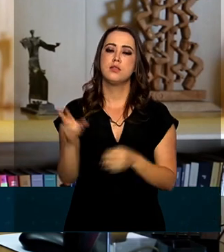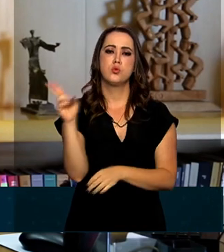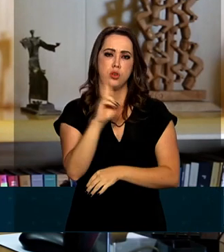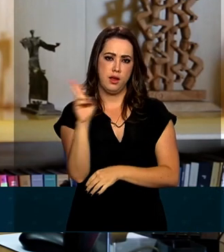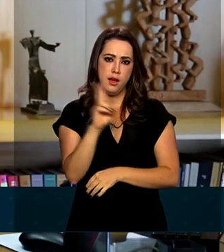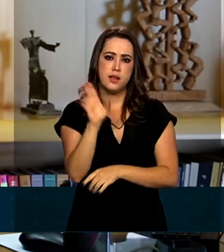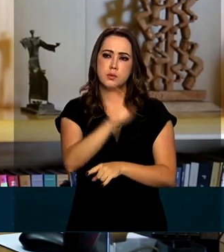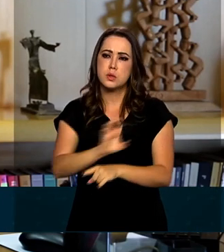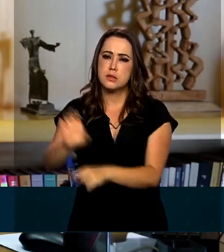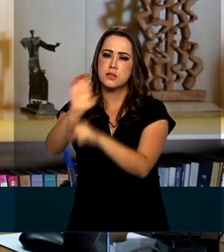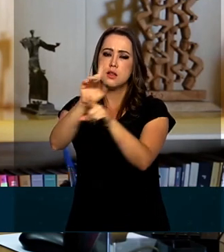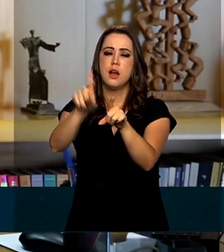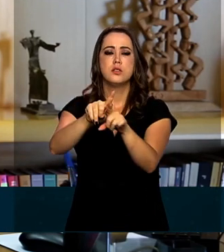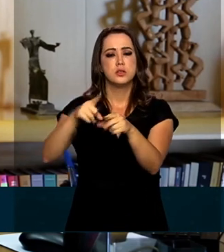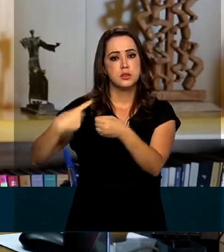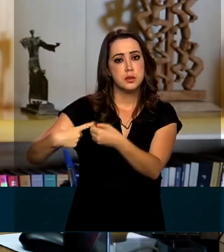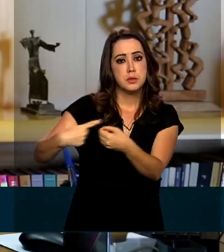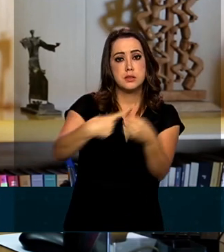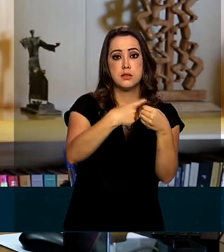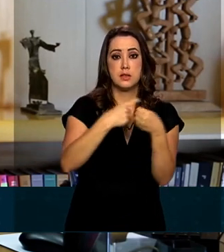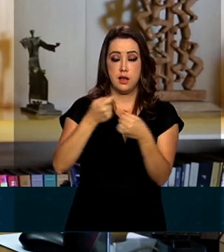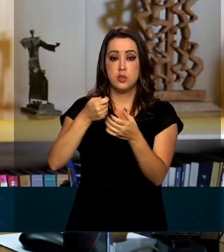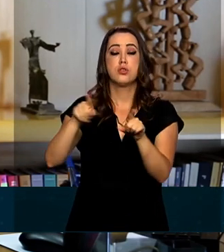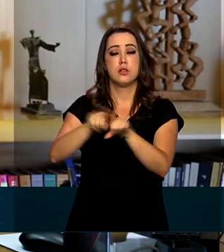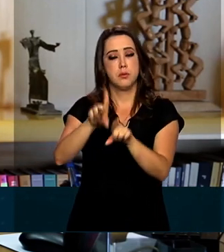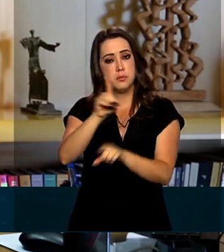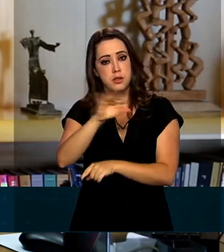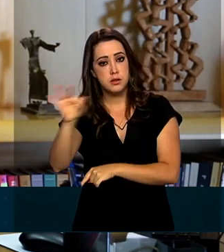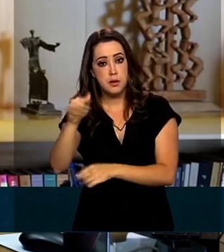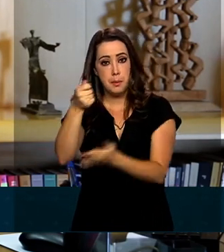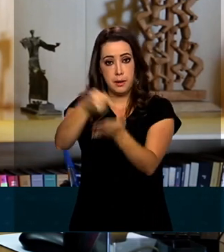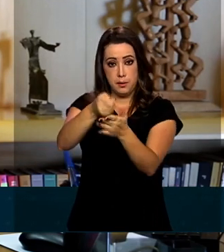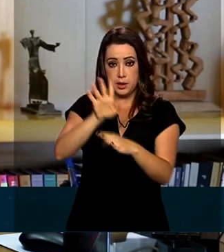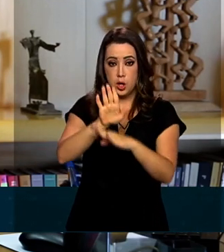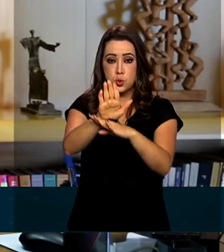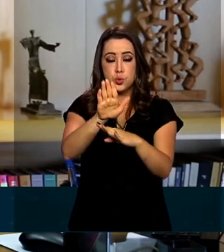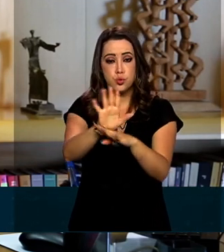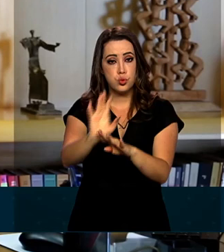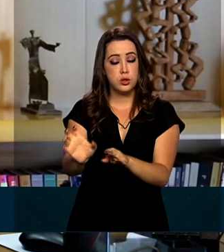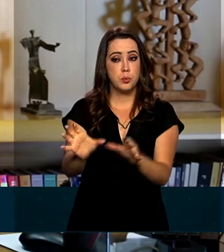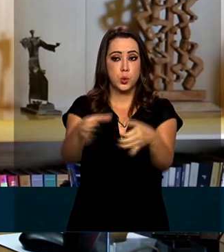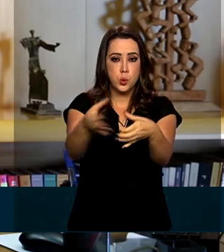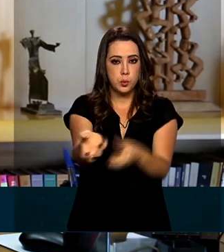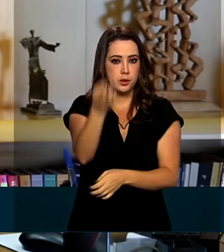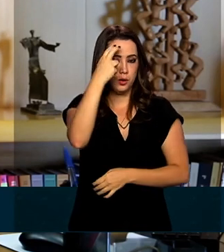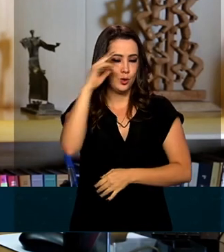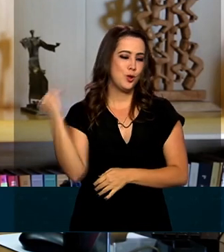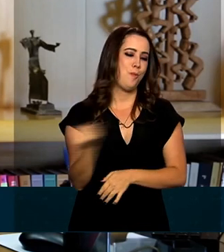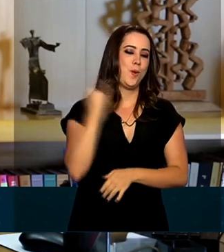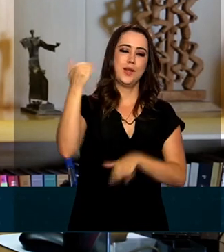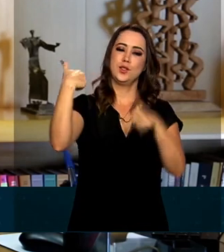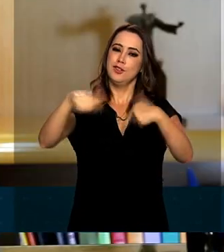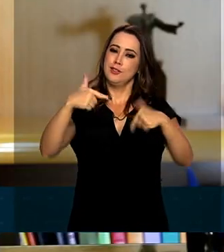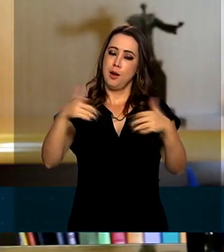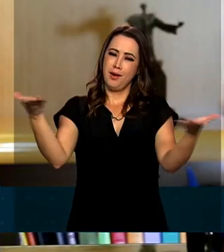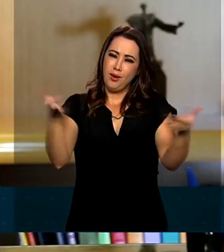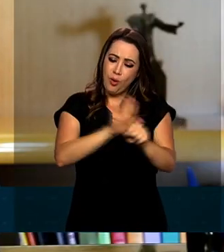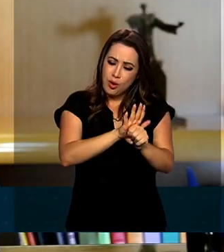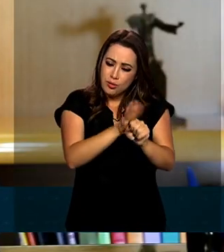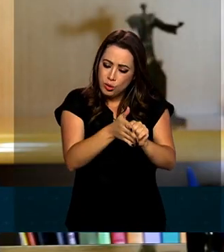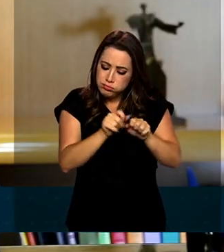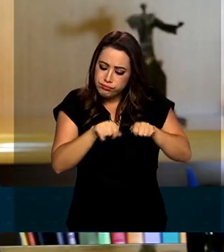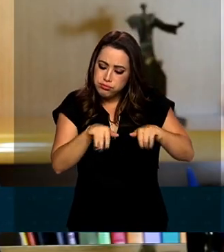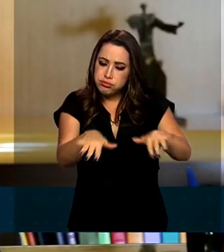Distrito Federal para o pagamento do auxílio financeiro ao setor cultural. Mais uma importante ação em tempos de pandemia. Esse